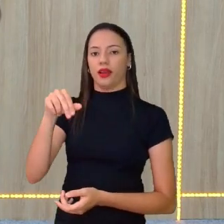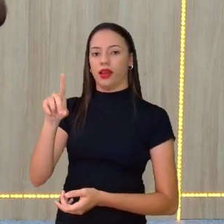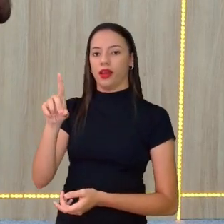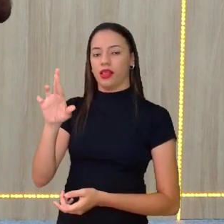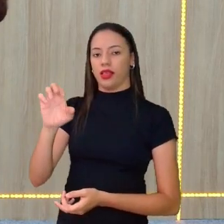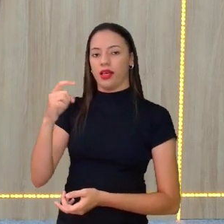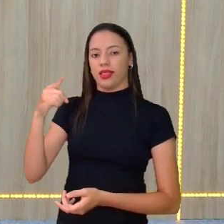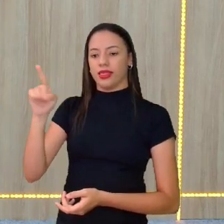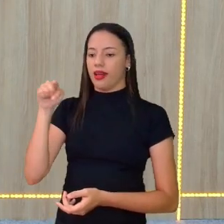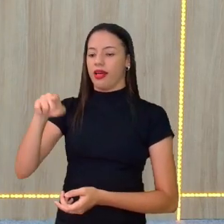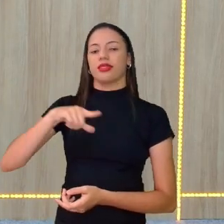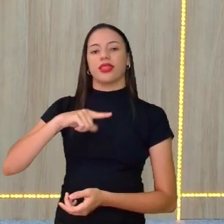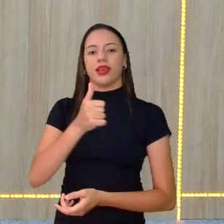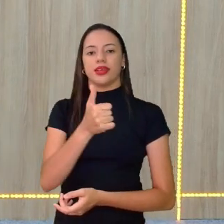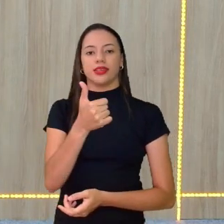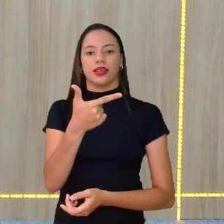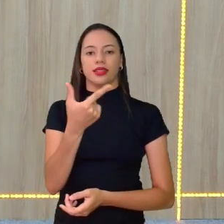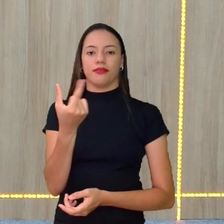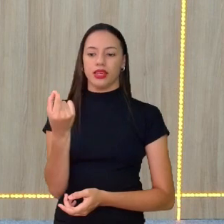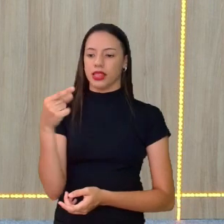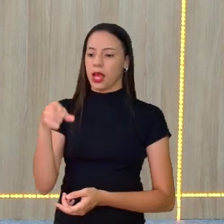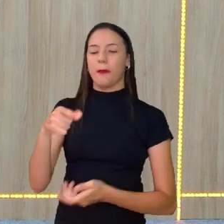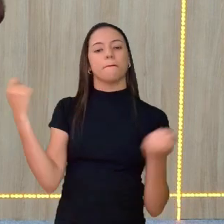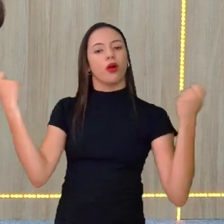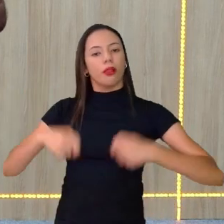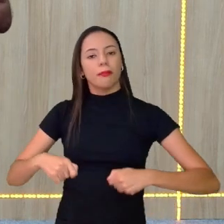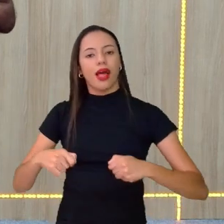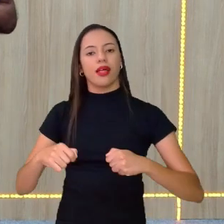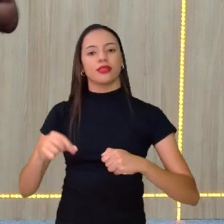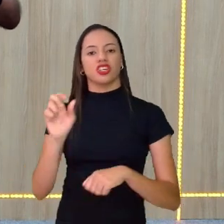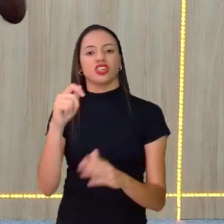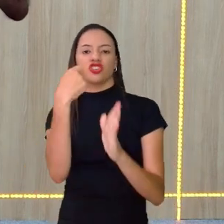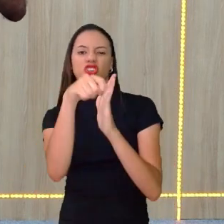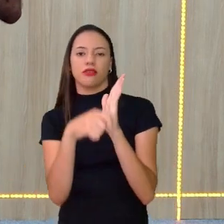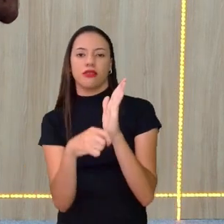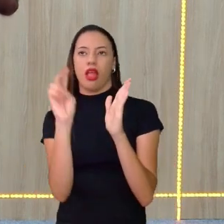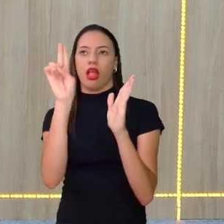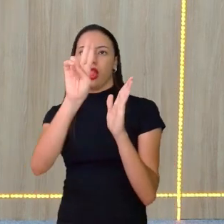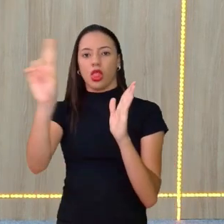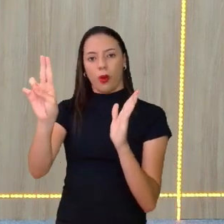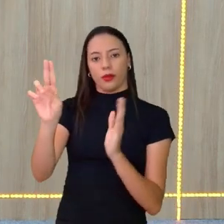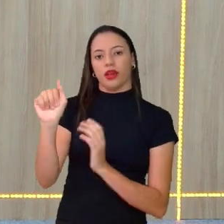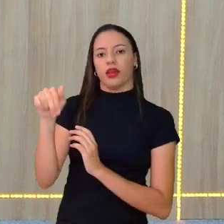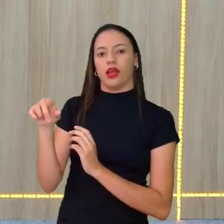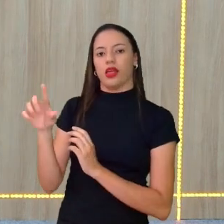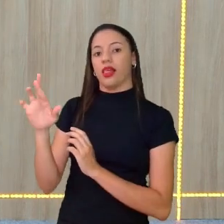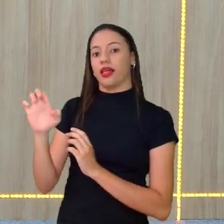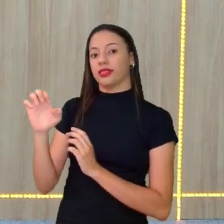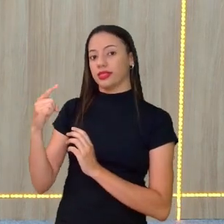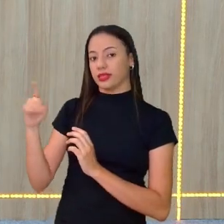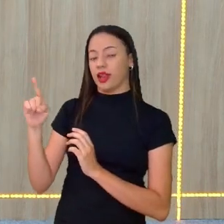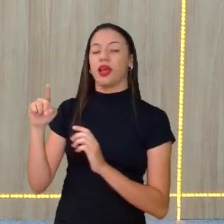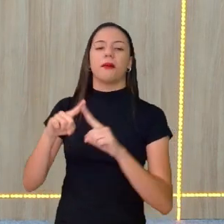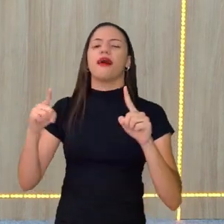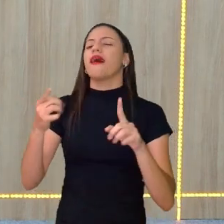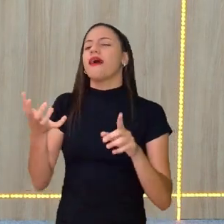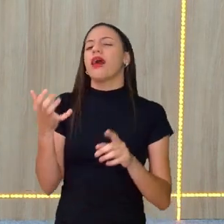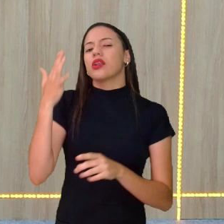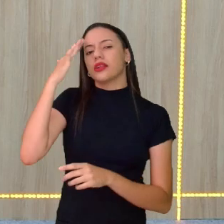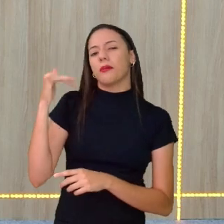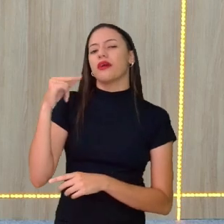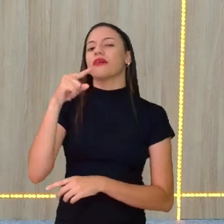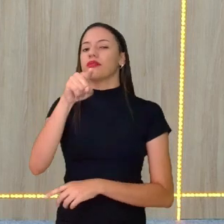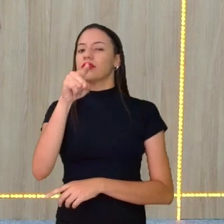120 maneiras de escrever aí as possibilidades de André. Mas eu quero saber de você que está em casa, o seu nome,